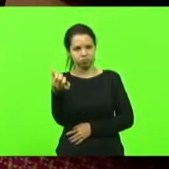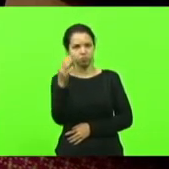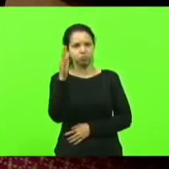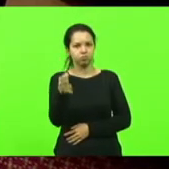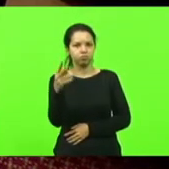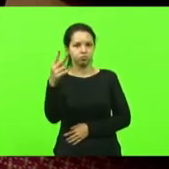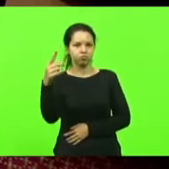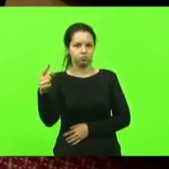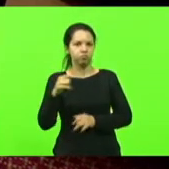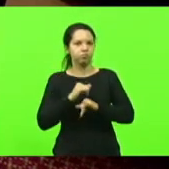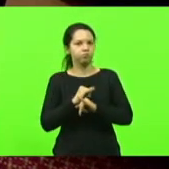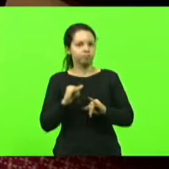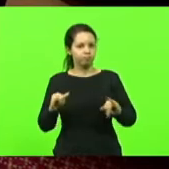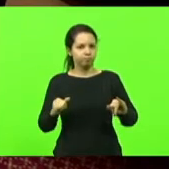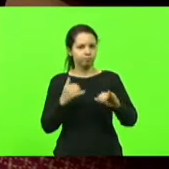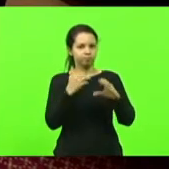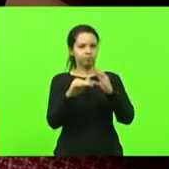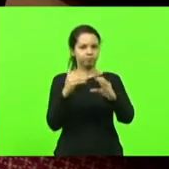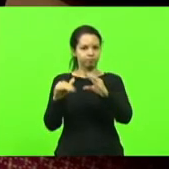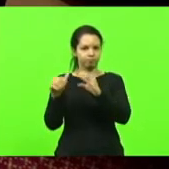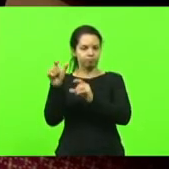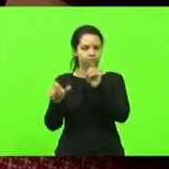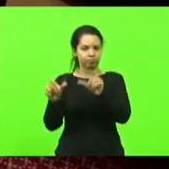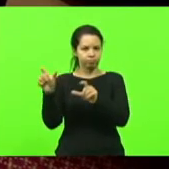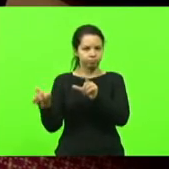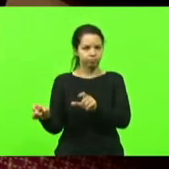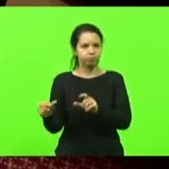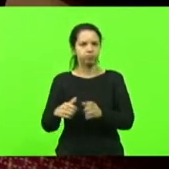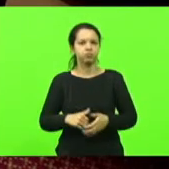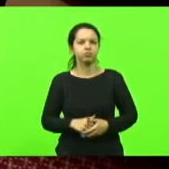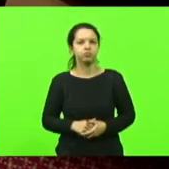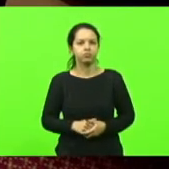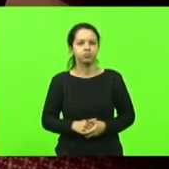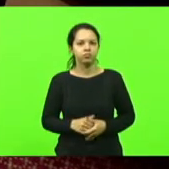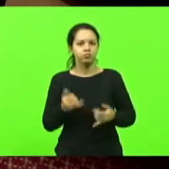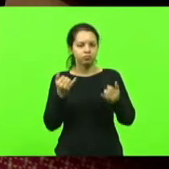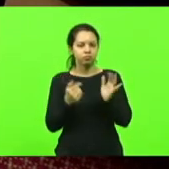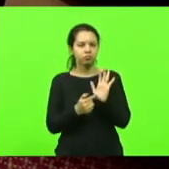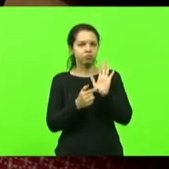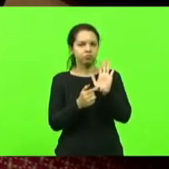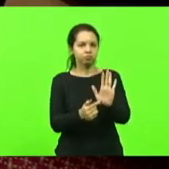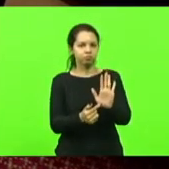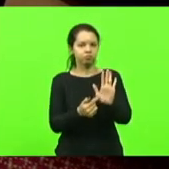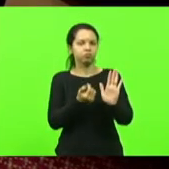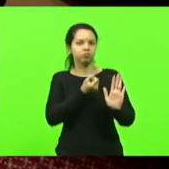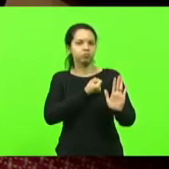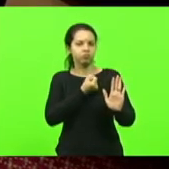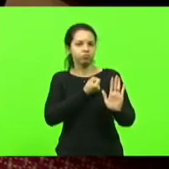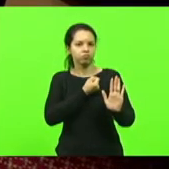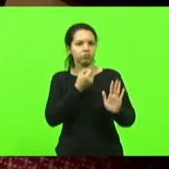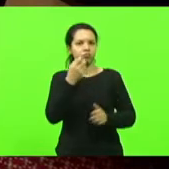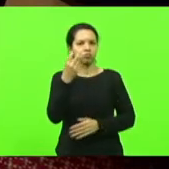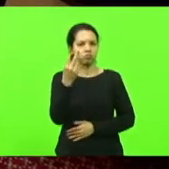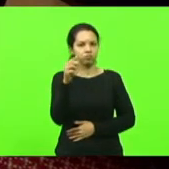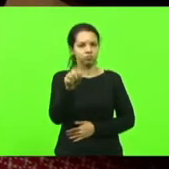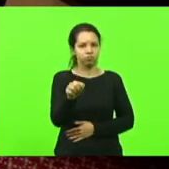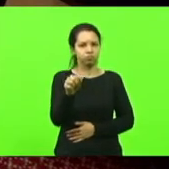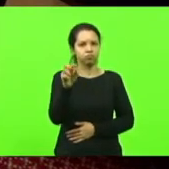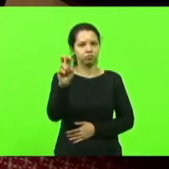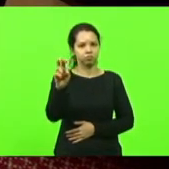E comunicou que encaminhará aos destinatários as indicações números 2057